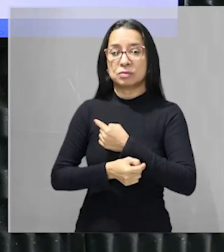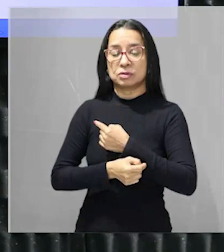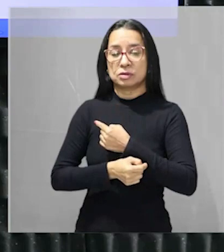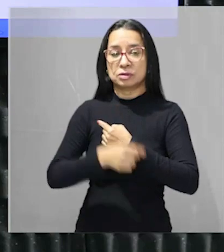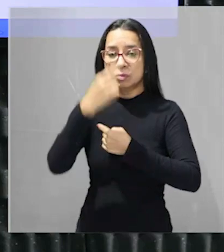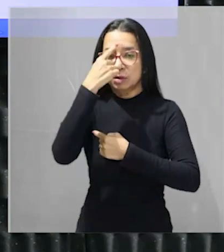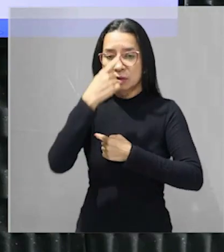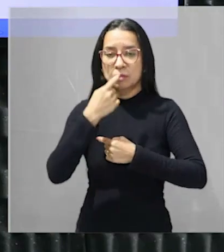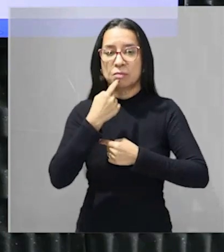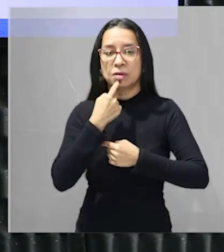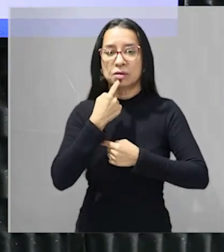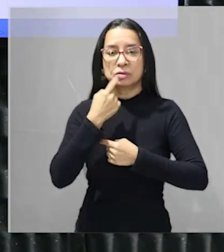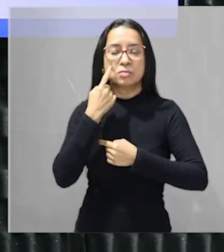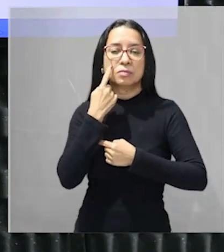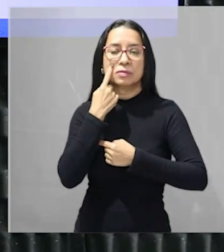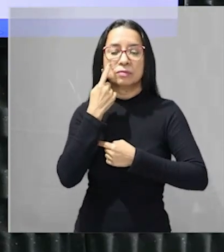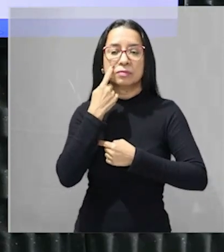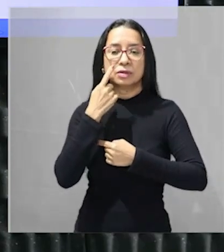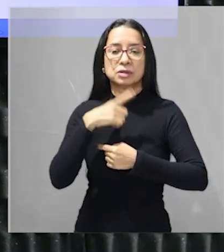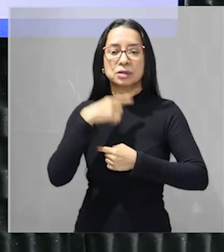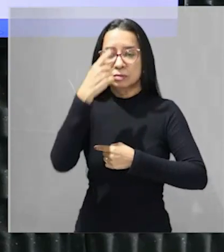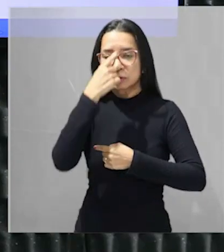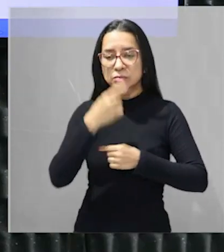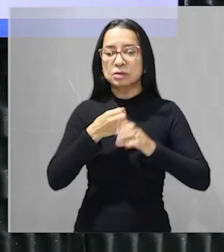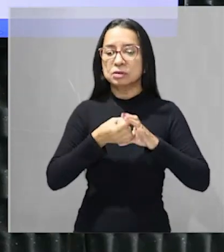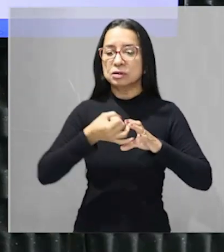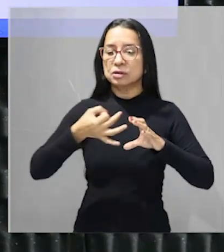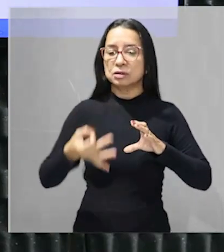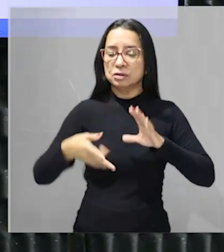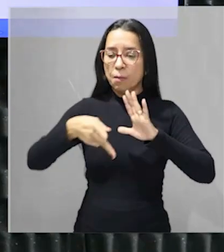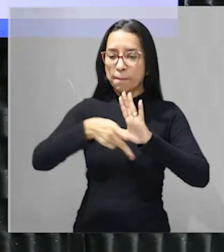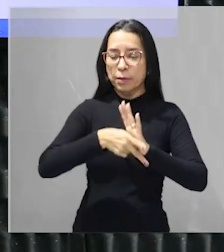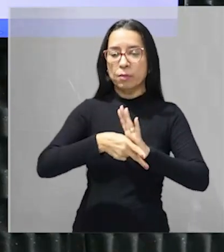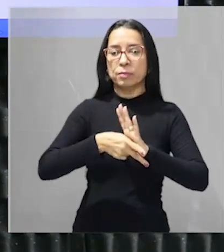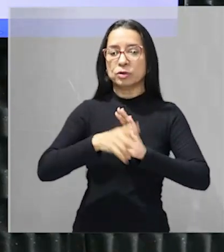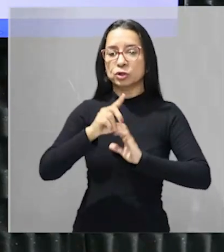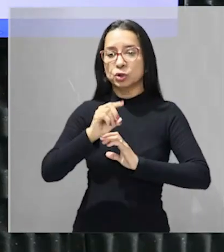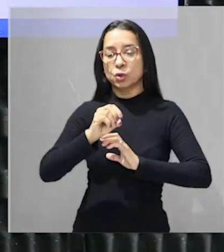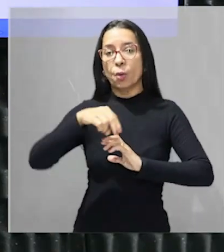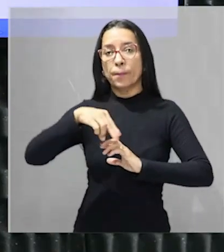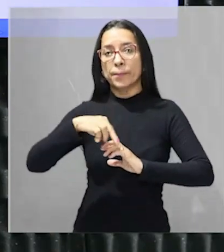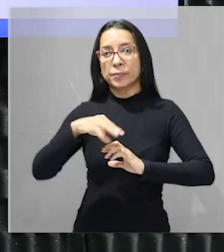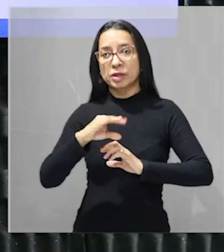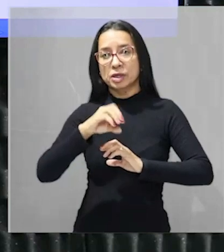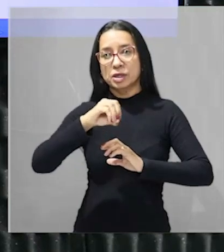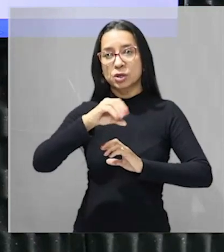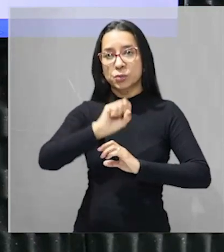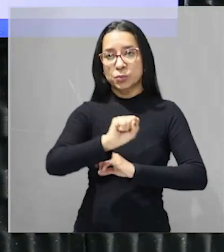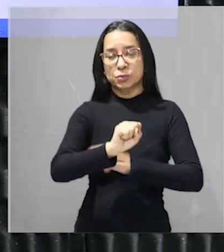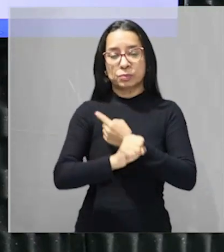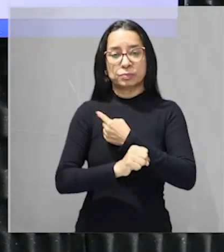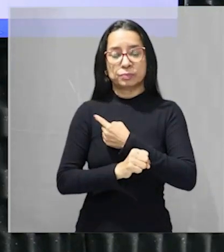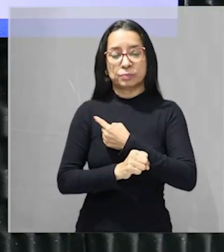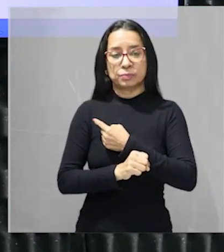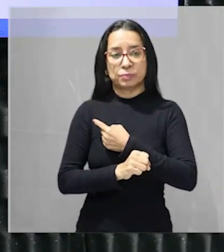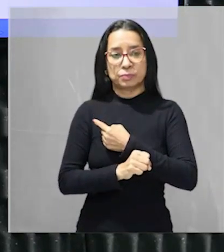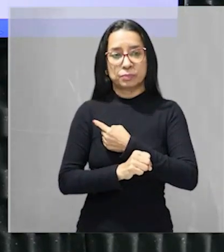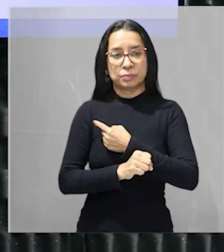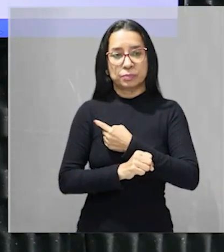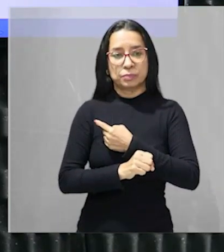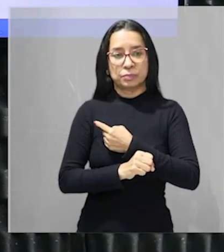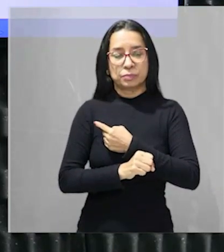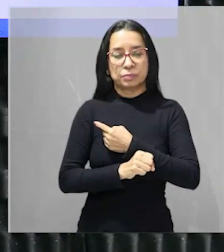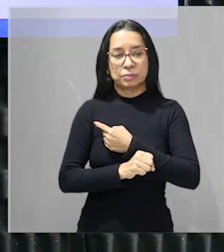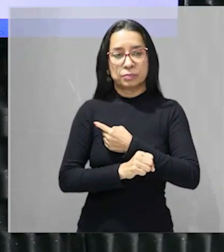imagens para tu analisar eu tenho as imagens características aqui de domínios ambientais domínios no marco climático vamos analisar a primeira por